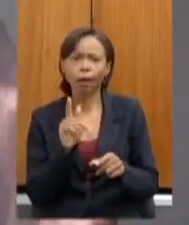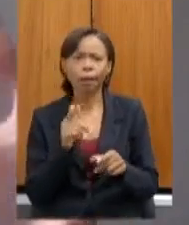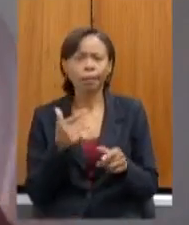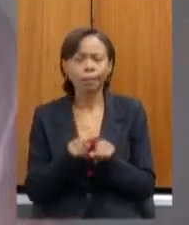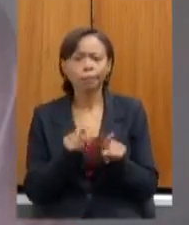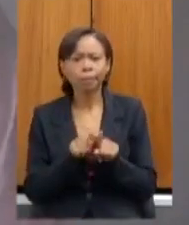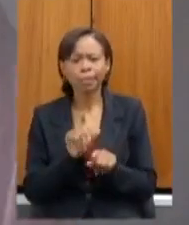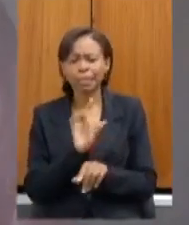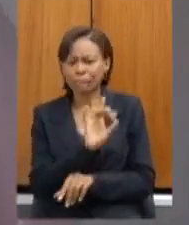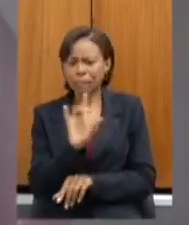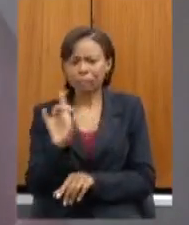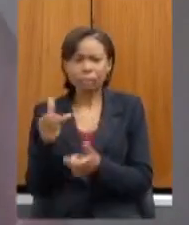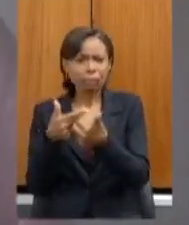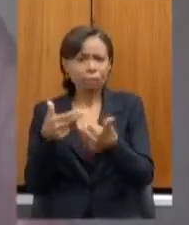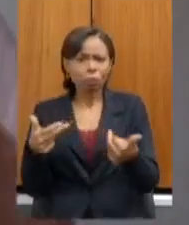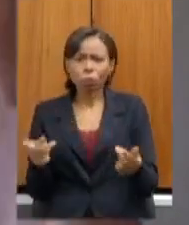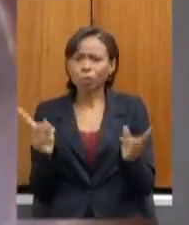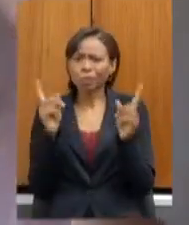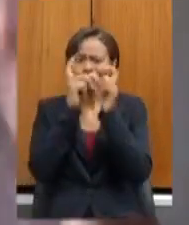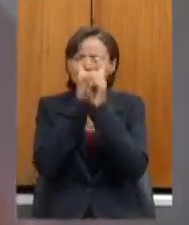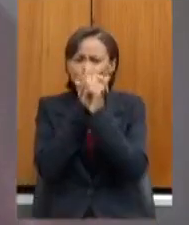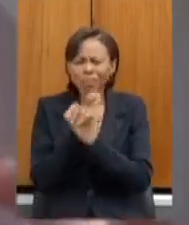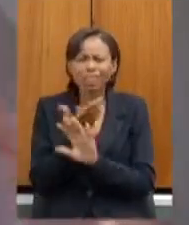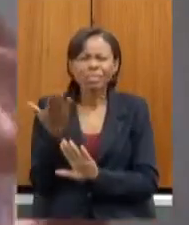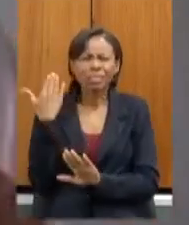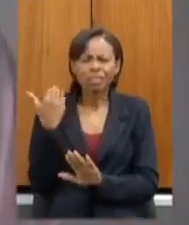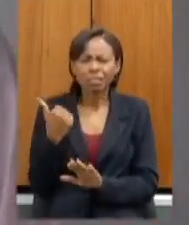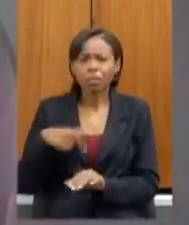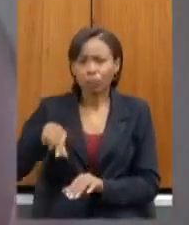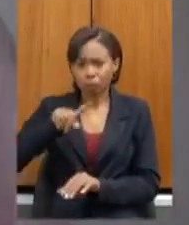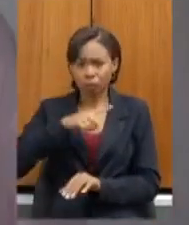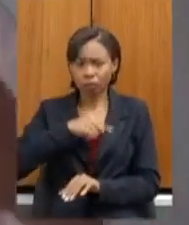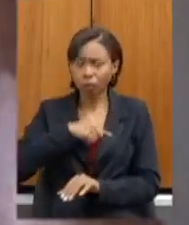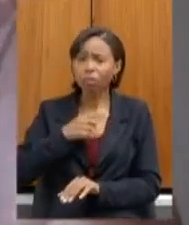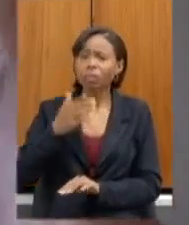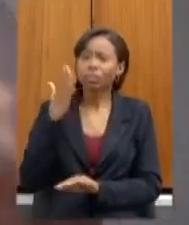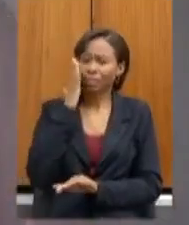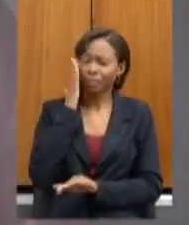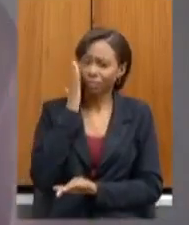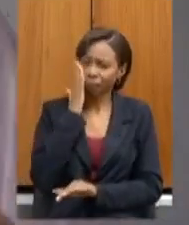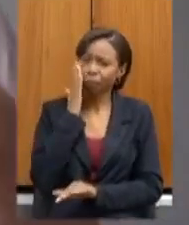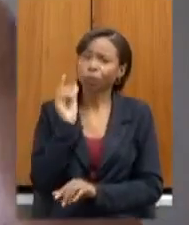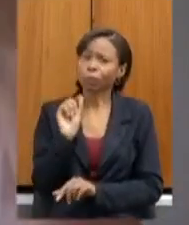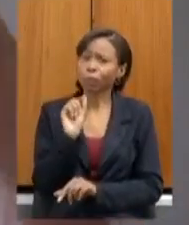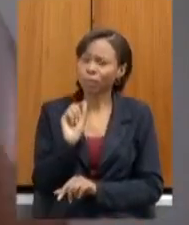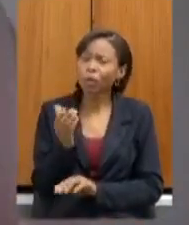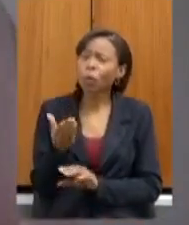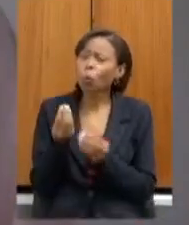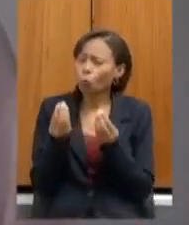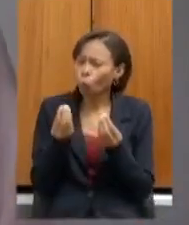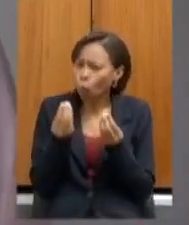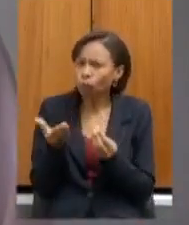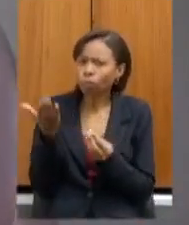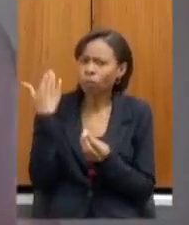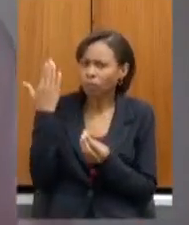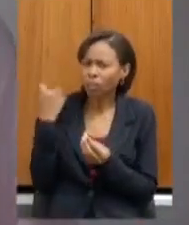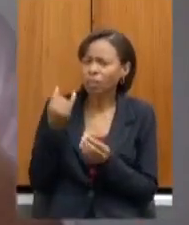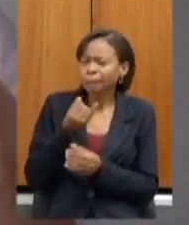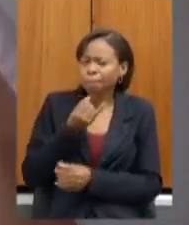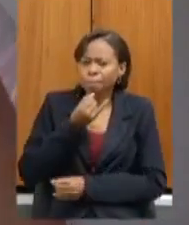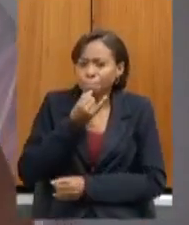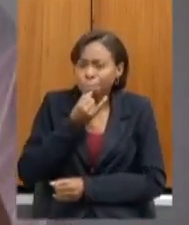um dos secretários desse governo cada um dos deputados que está aqui presente sabe como a situação como foi triste aquele momento